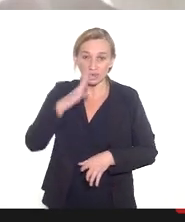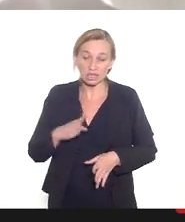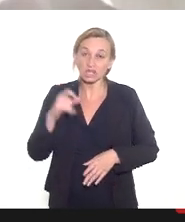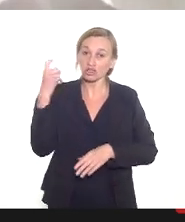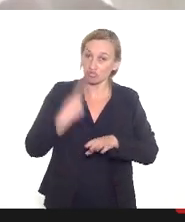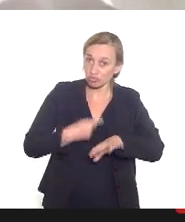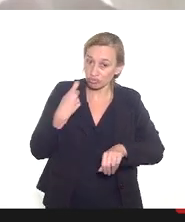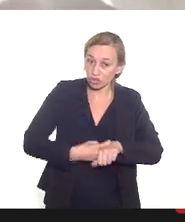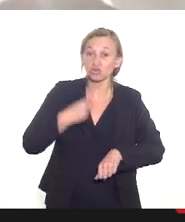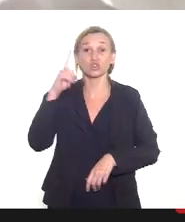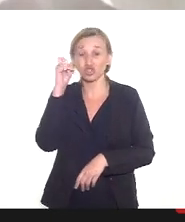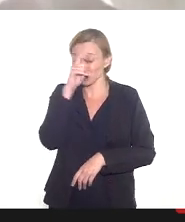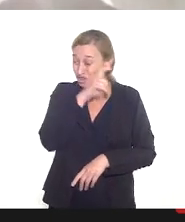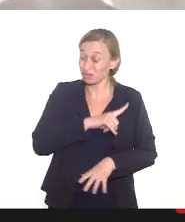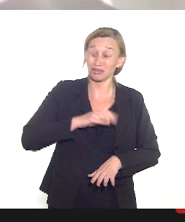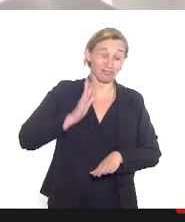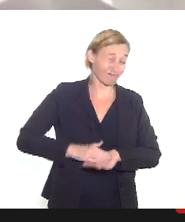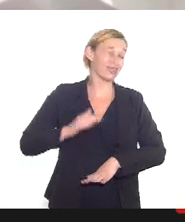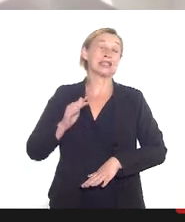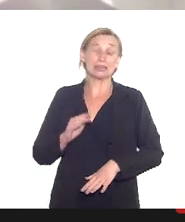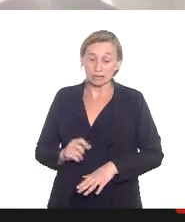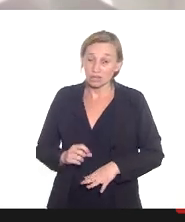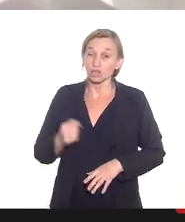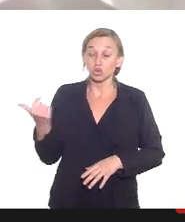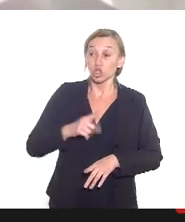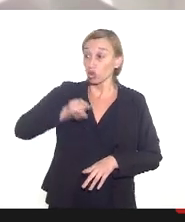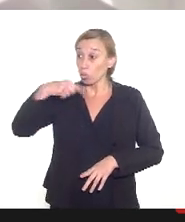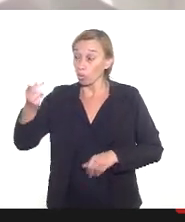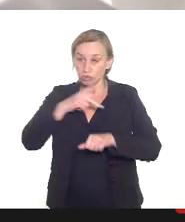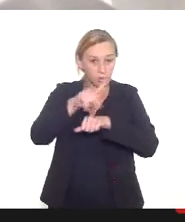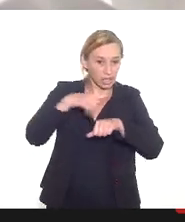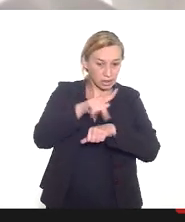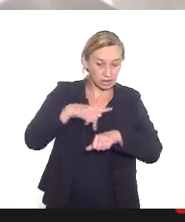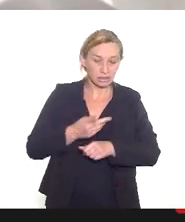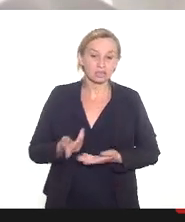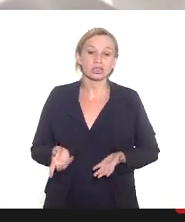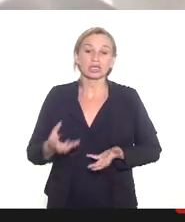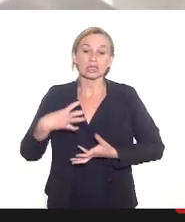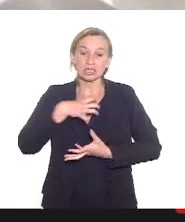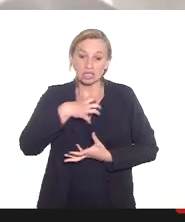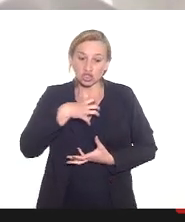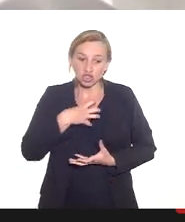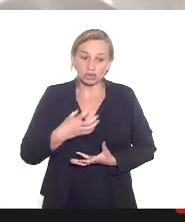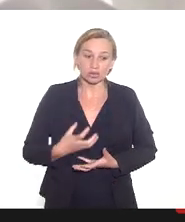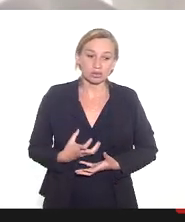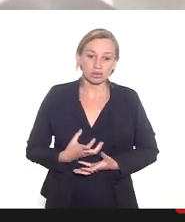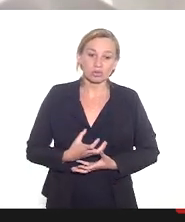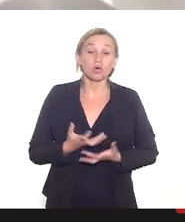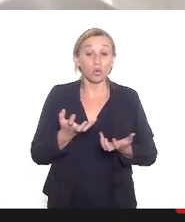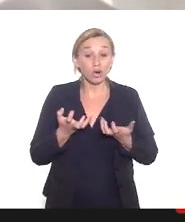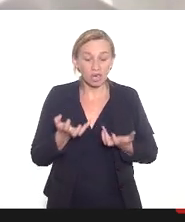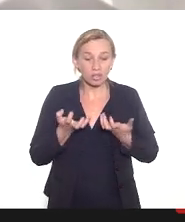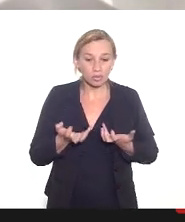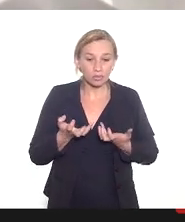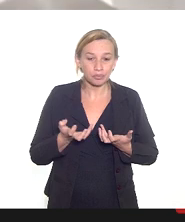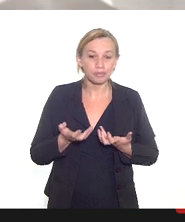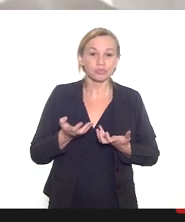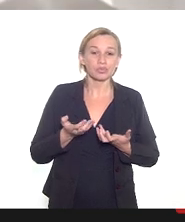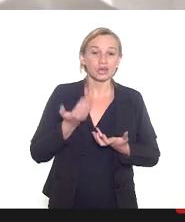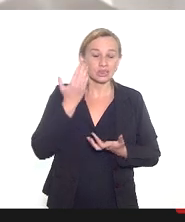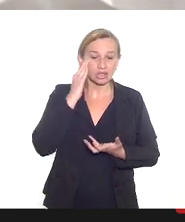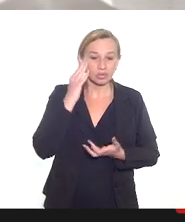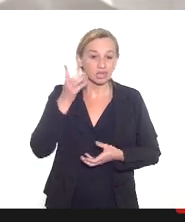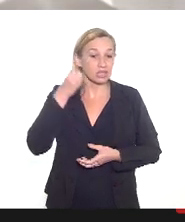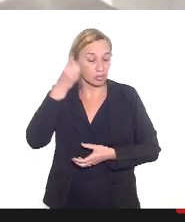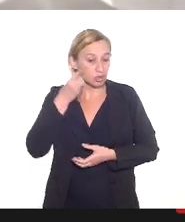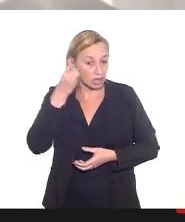duras e mais difíceis do que em outros países e nesse sentido eu quero o entendimento da